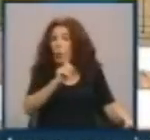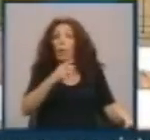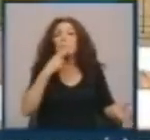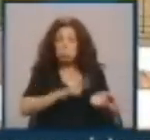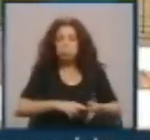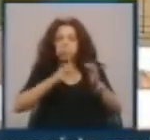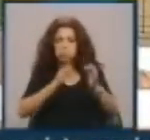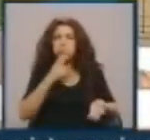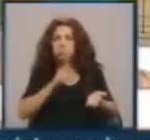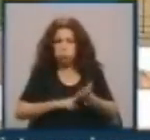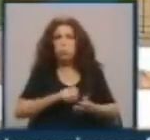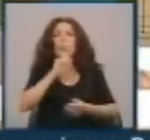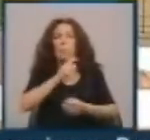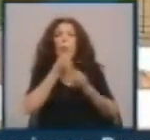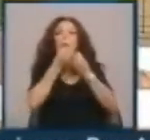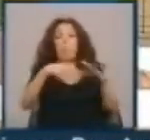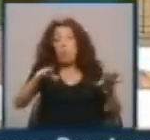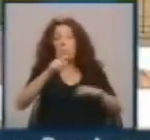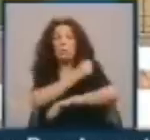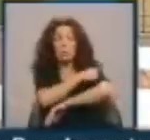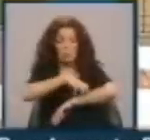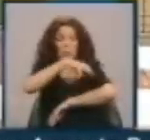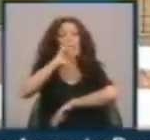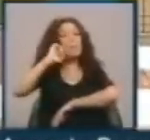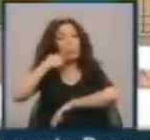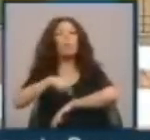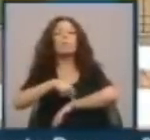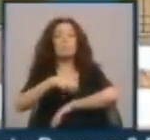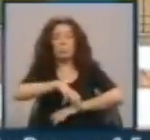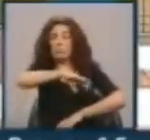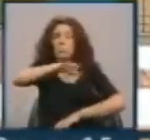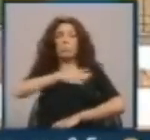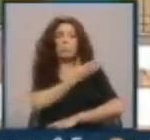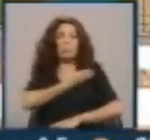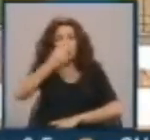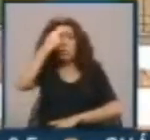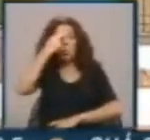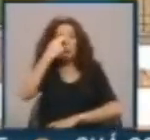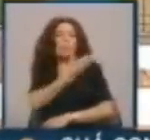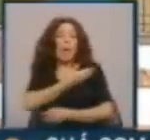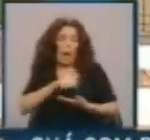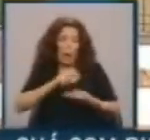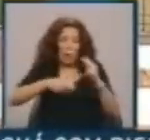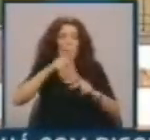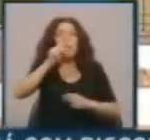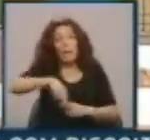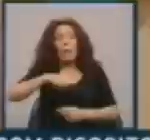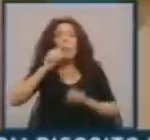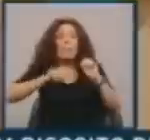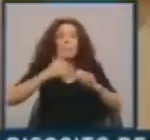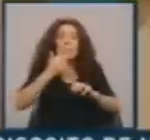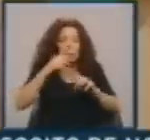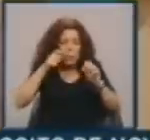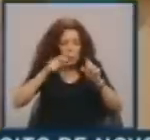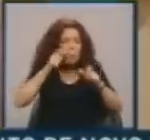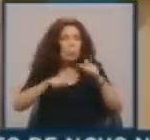perigo em termos de perca de património histórico. Isto é, de facto, um património histórico construído, quer em termos da segurança das pessoas.